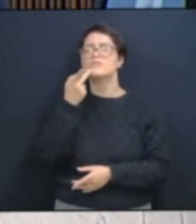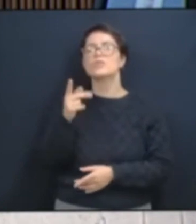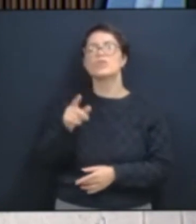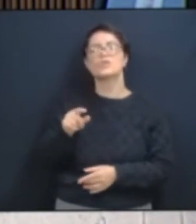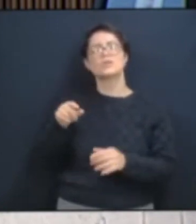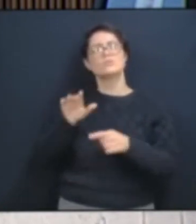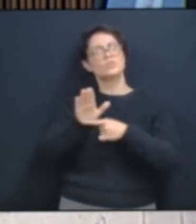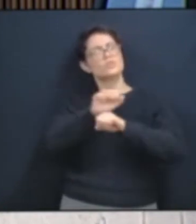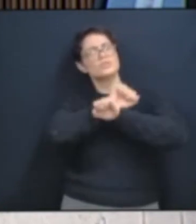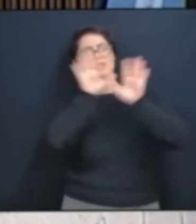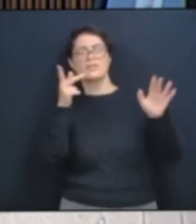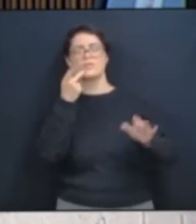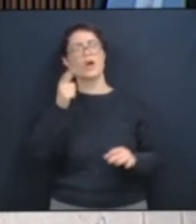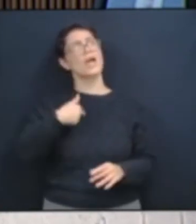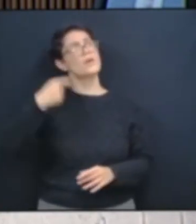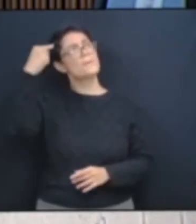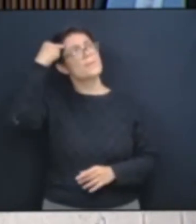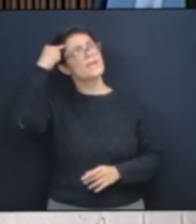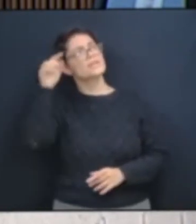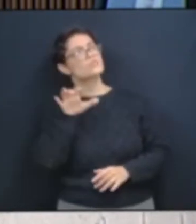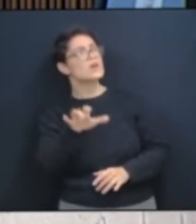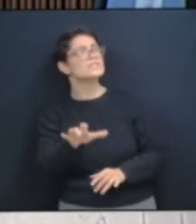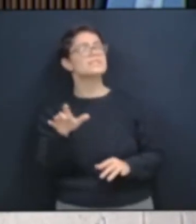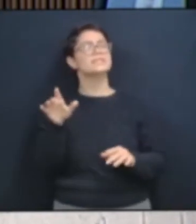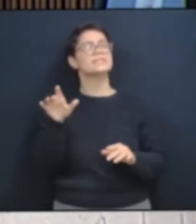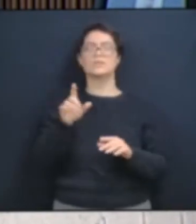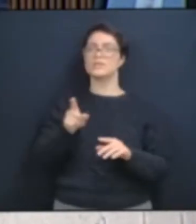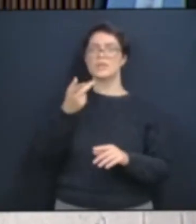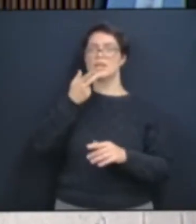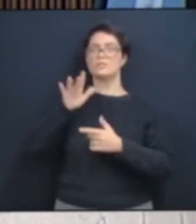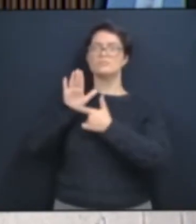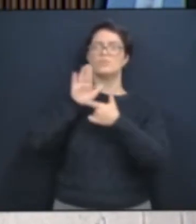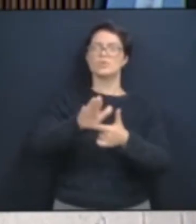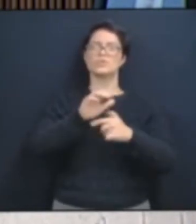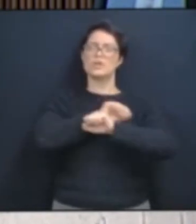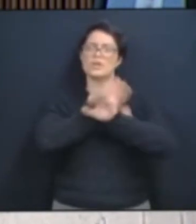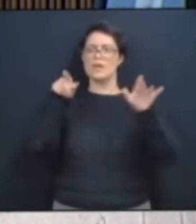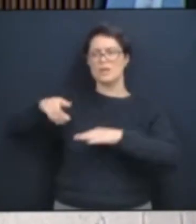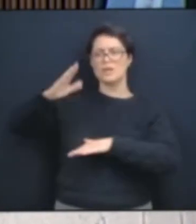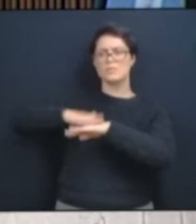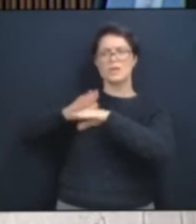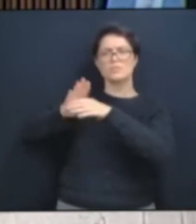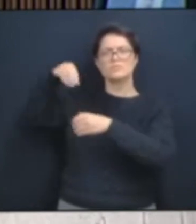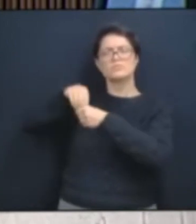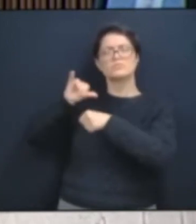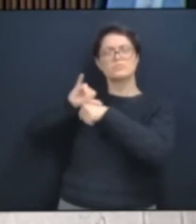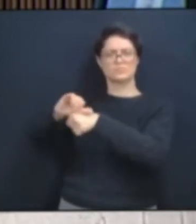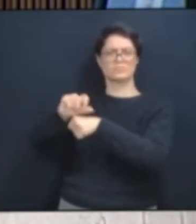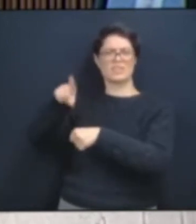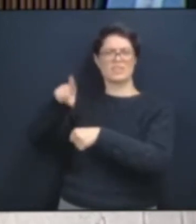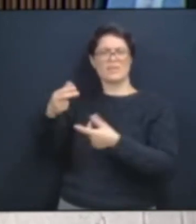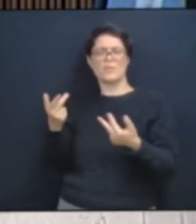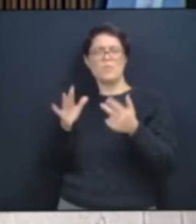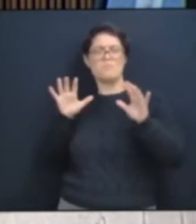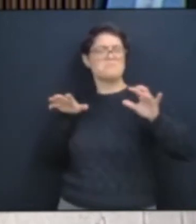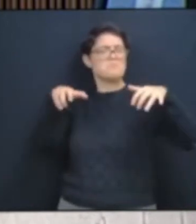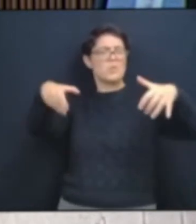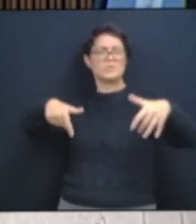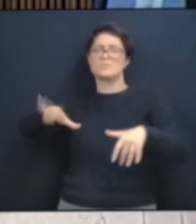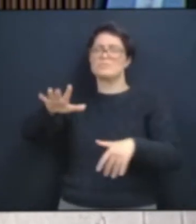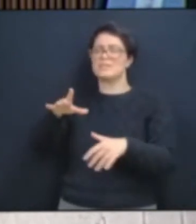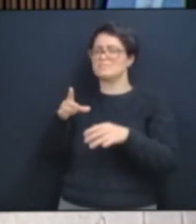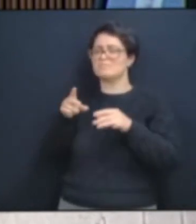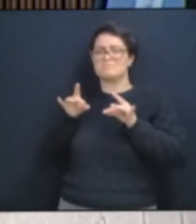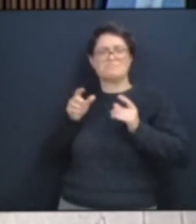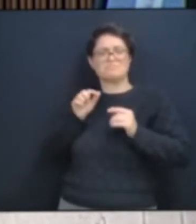Ele é isso em pessoa. Ele é o pântano da sociedade. A coisa mais triste e repugnante que